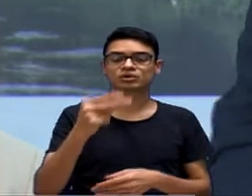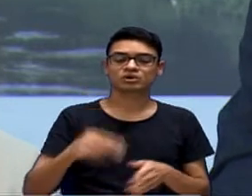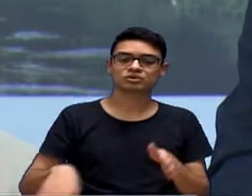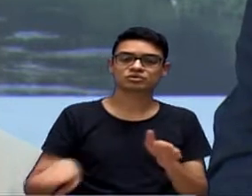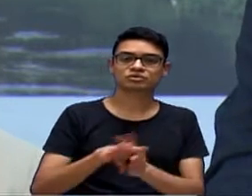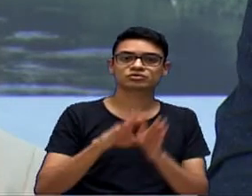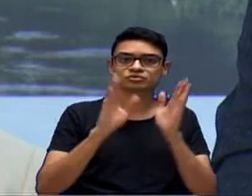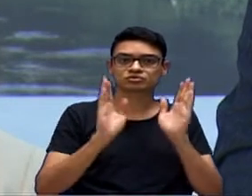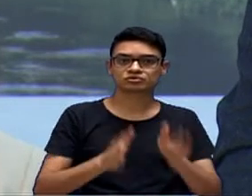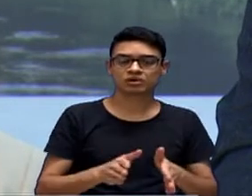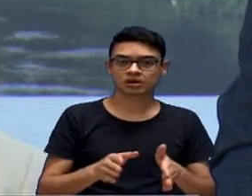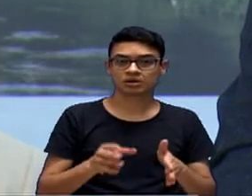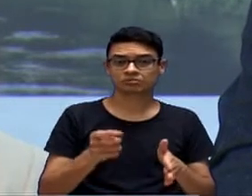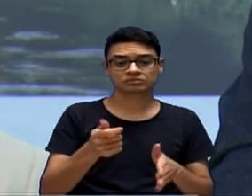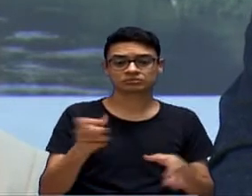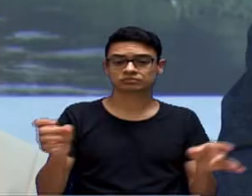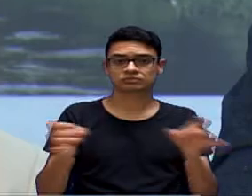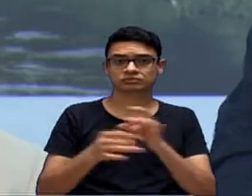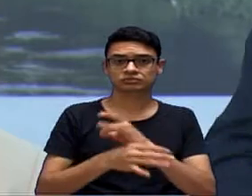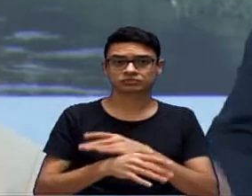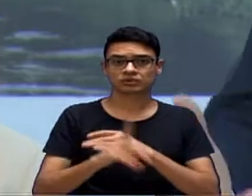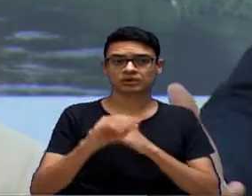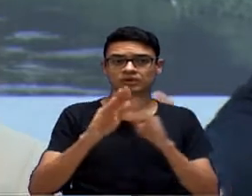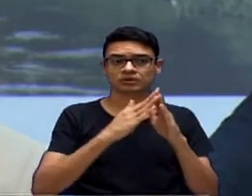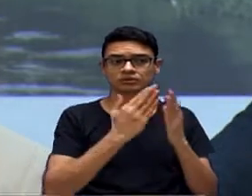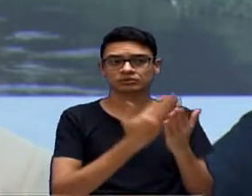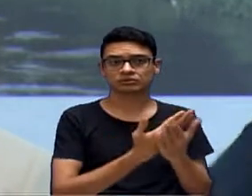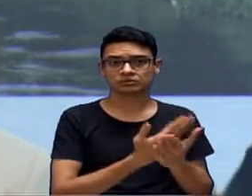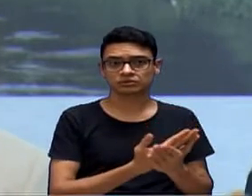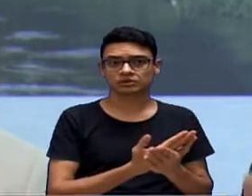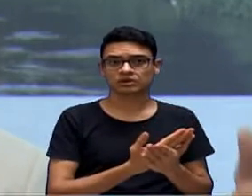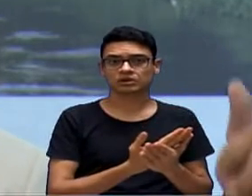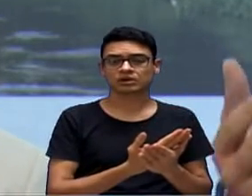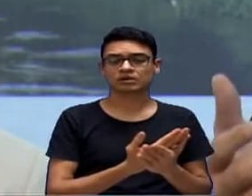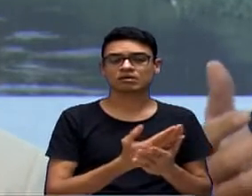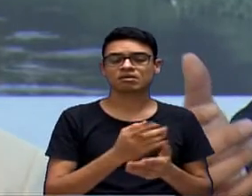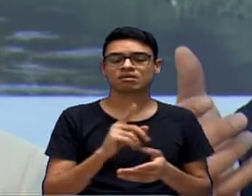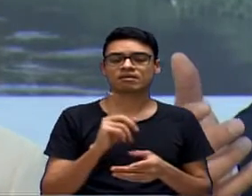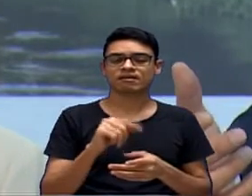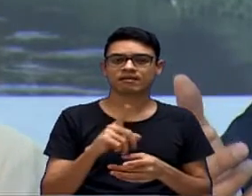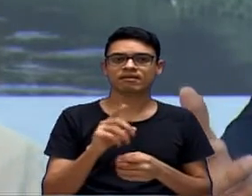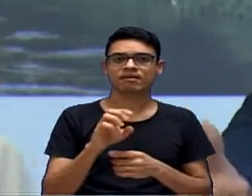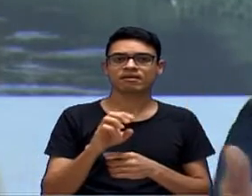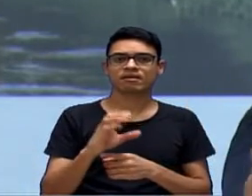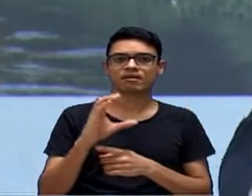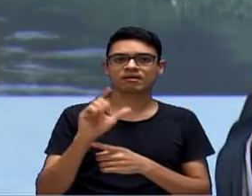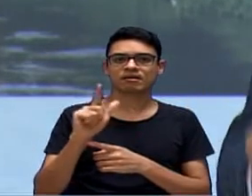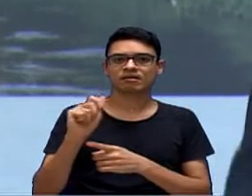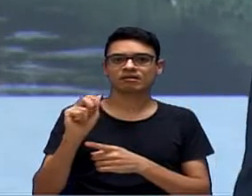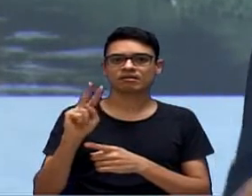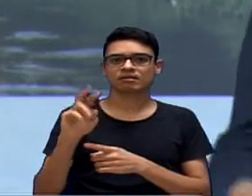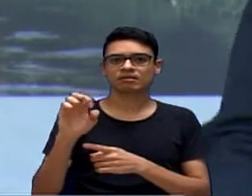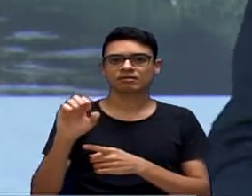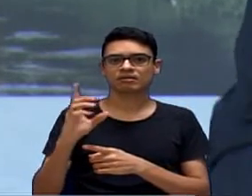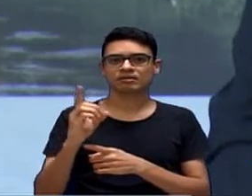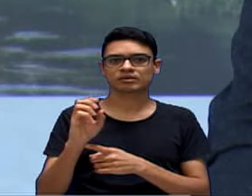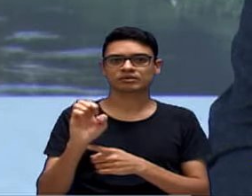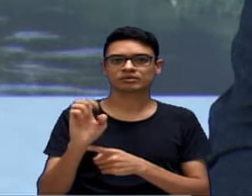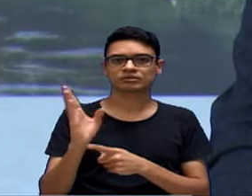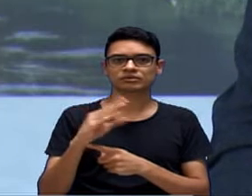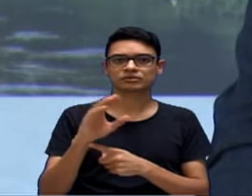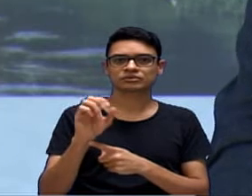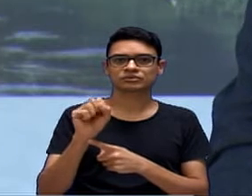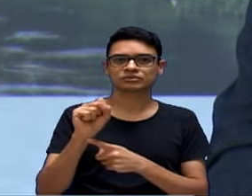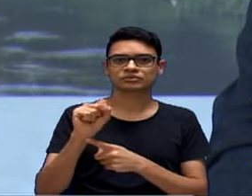final de processamento, a outra é para a Escola Clave de Sol. A Escola Clave de Sol é uma escola especial que